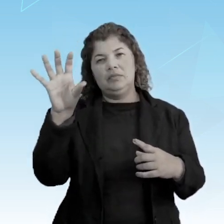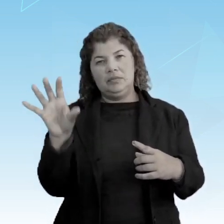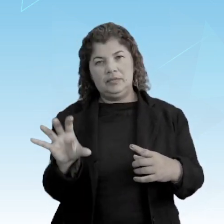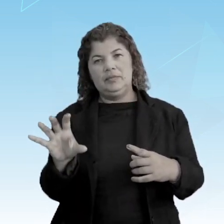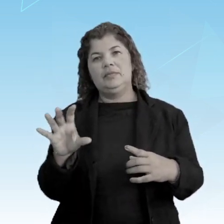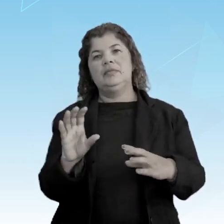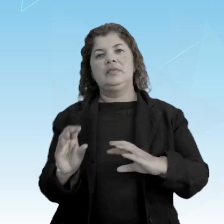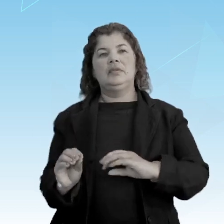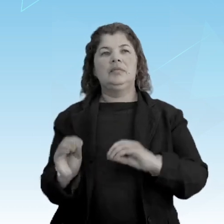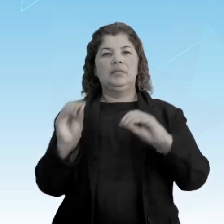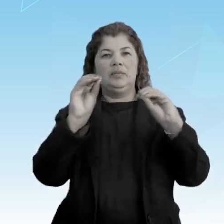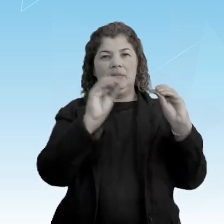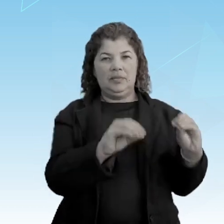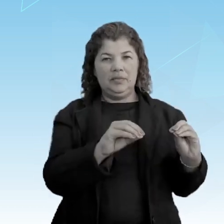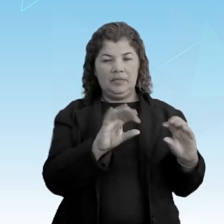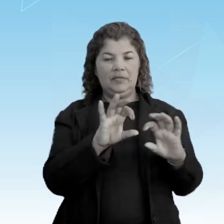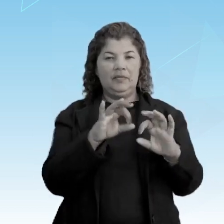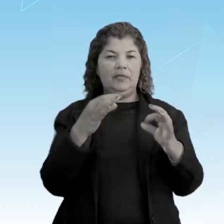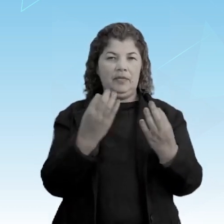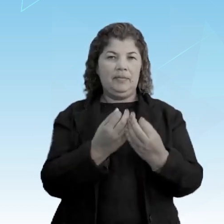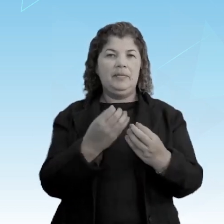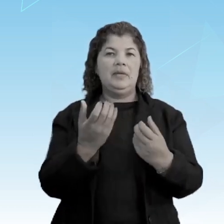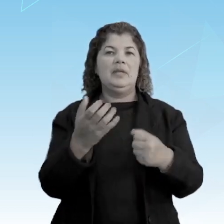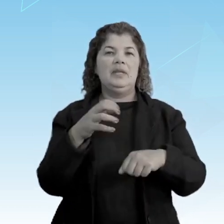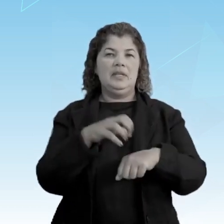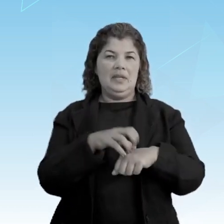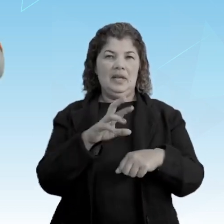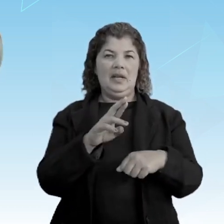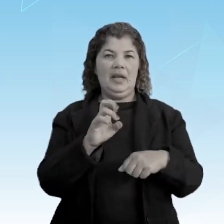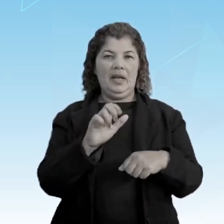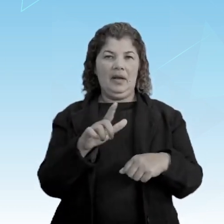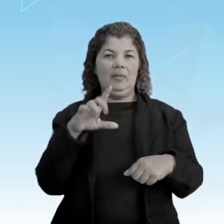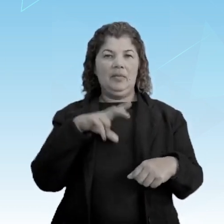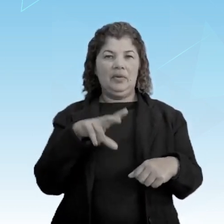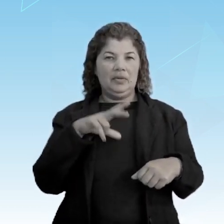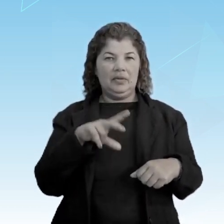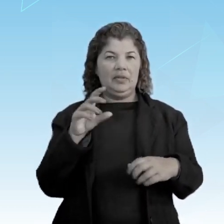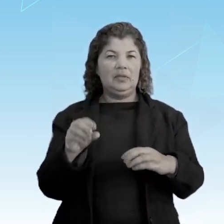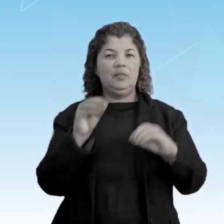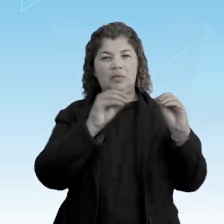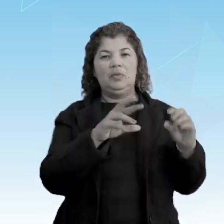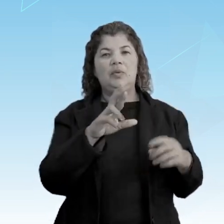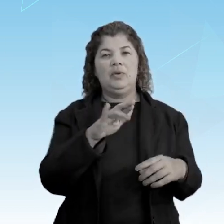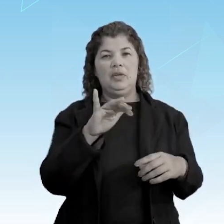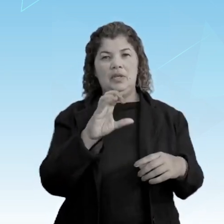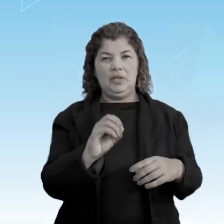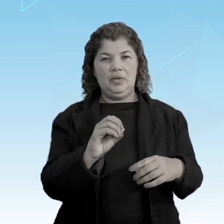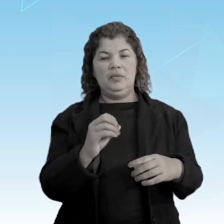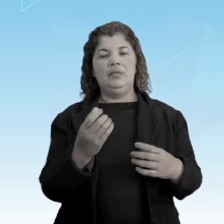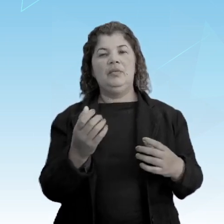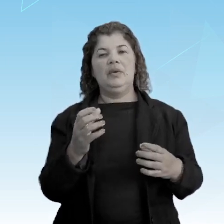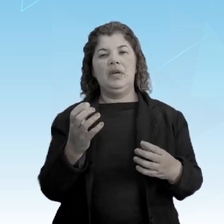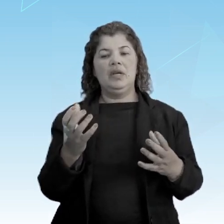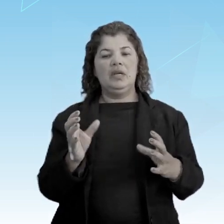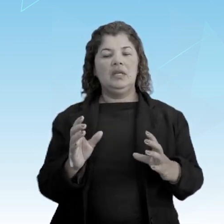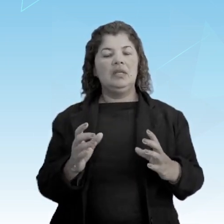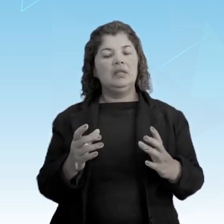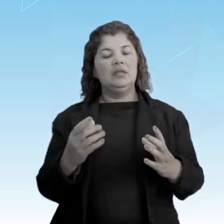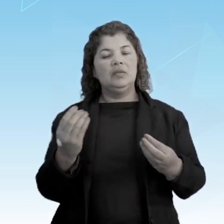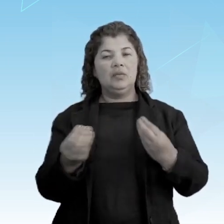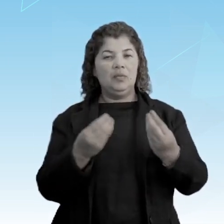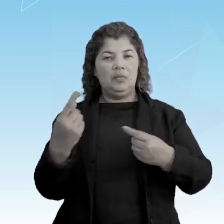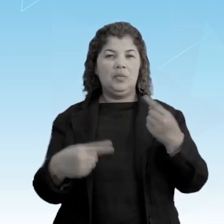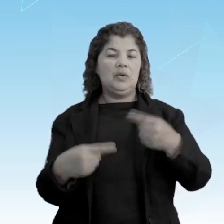da família real para o Rio de Janeiro, o eixo político e econômico do Império